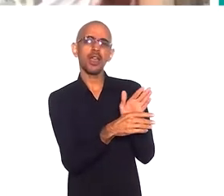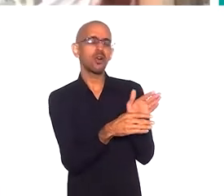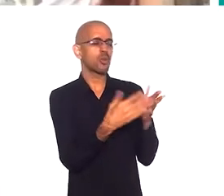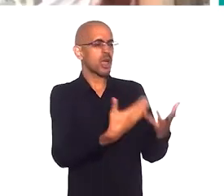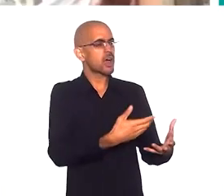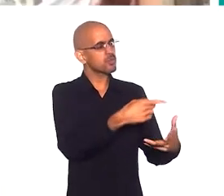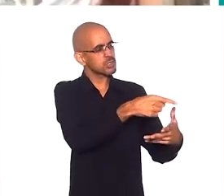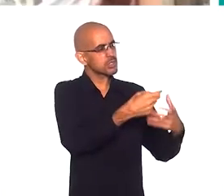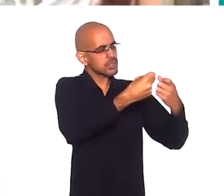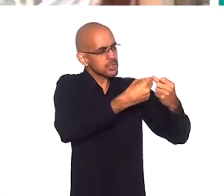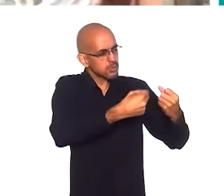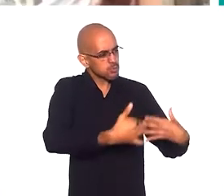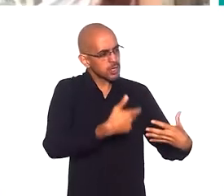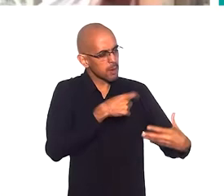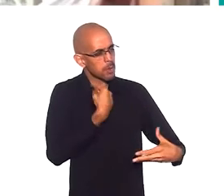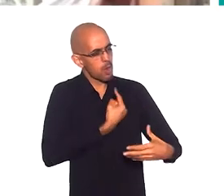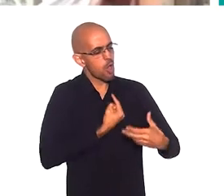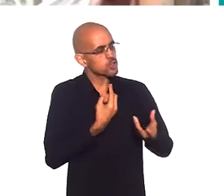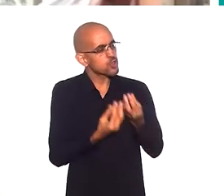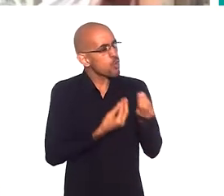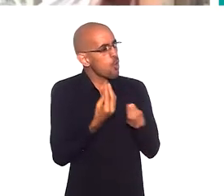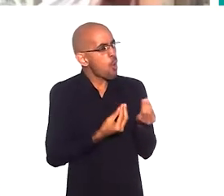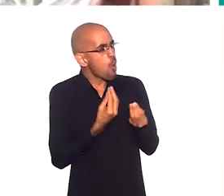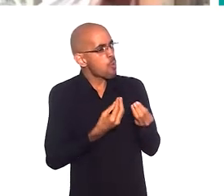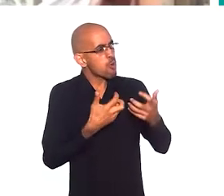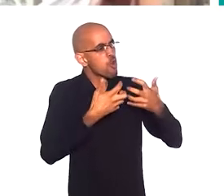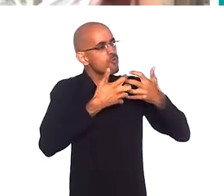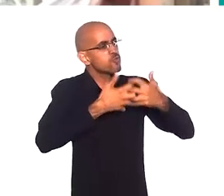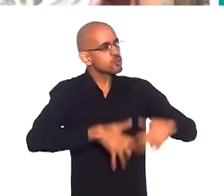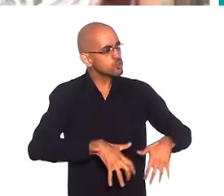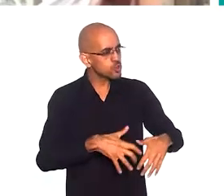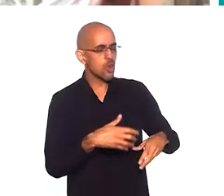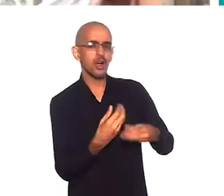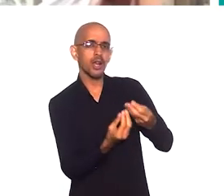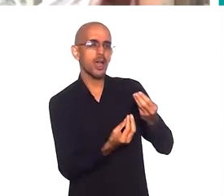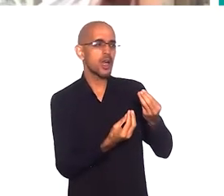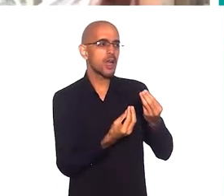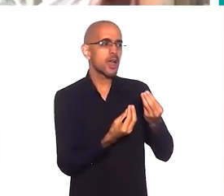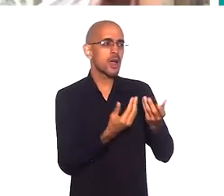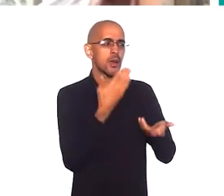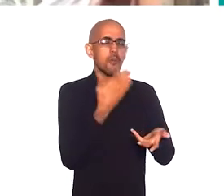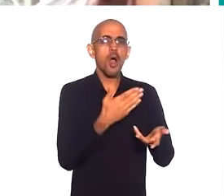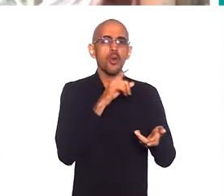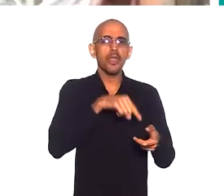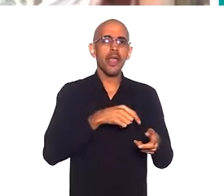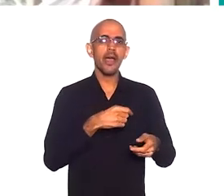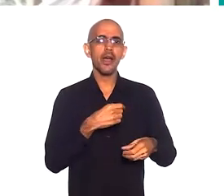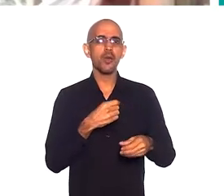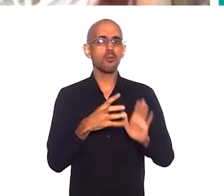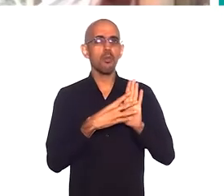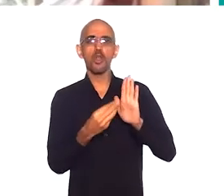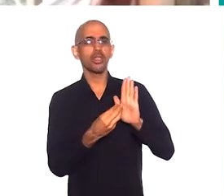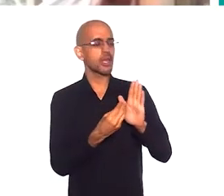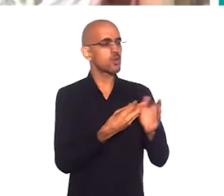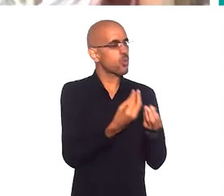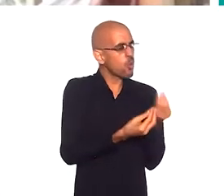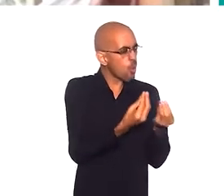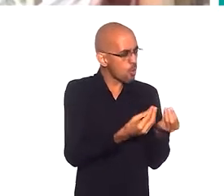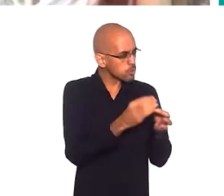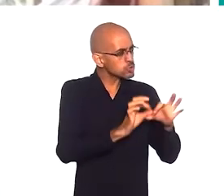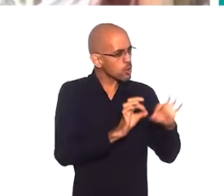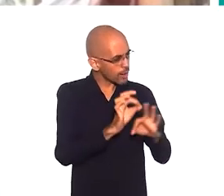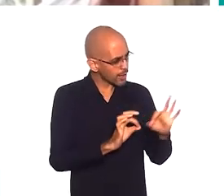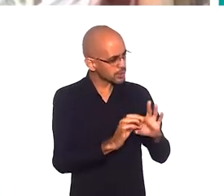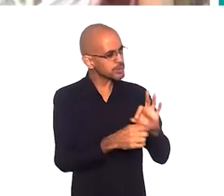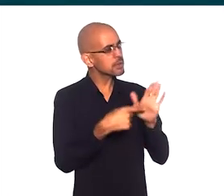explicassem para a gente como funciona isso. O que é exatamente isso? Um banco comunitário com uma moeda própria? Como se